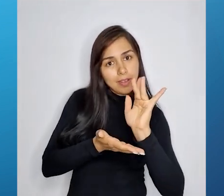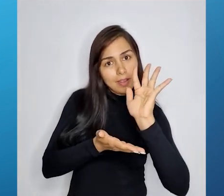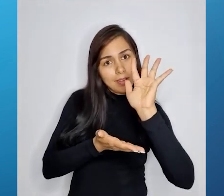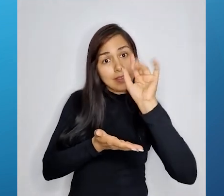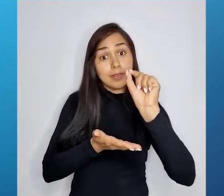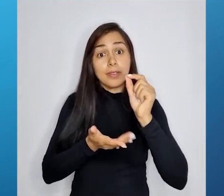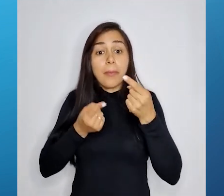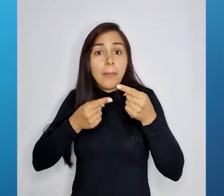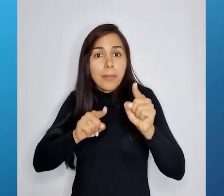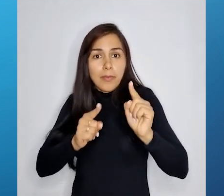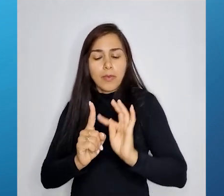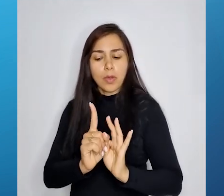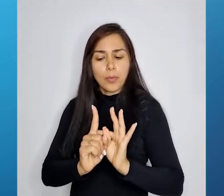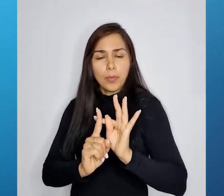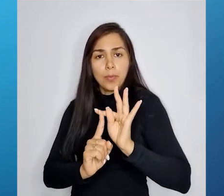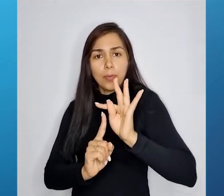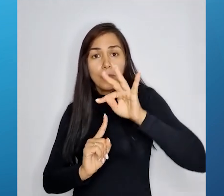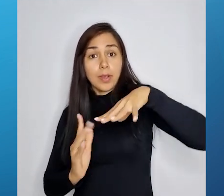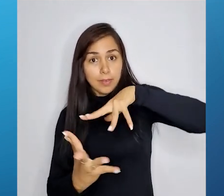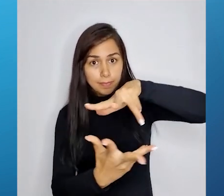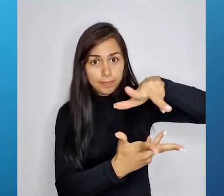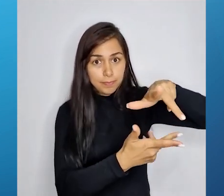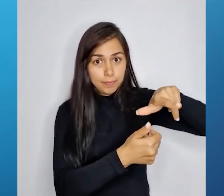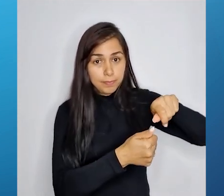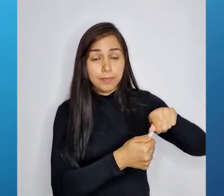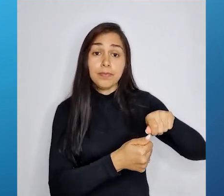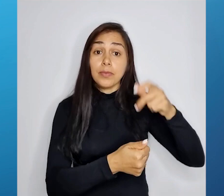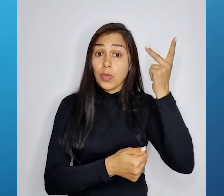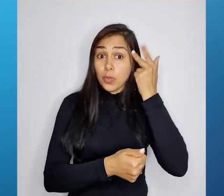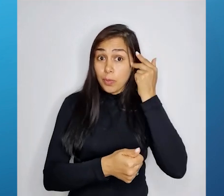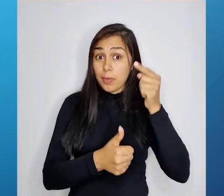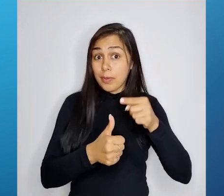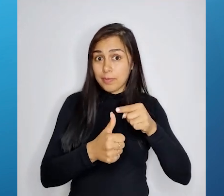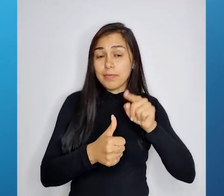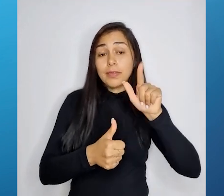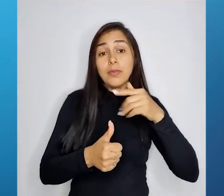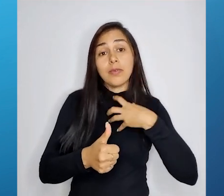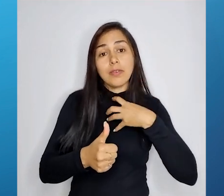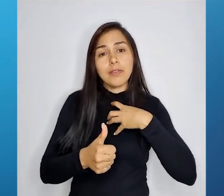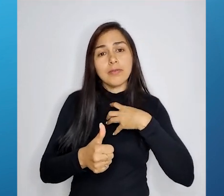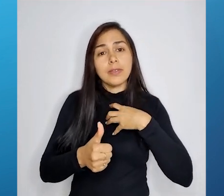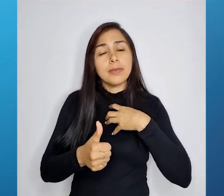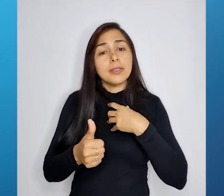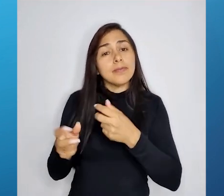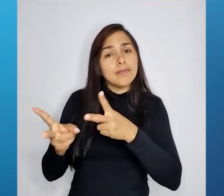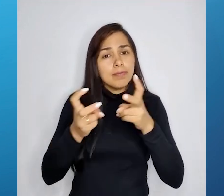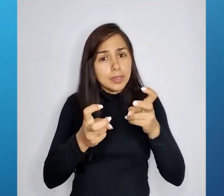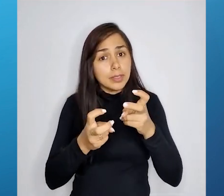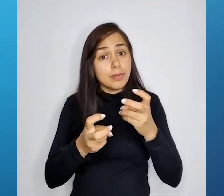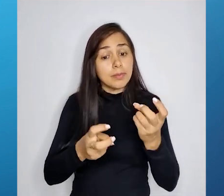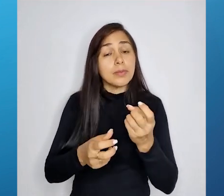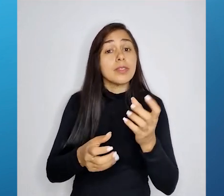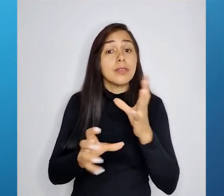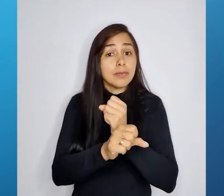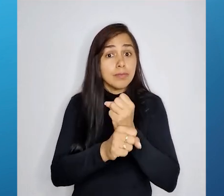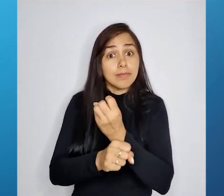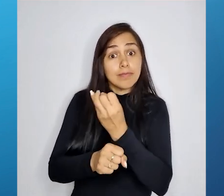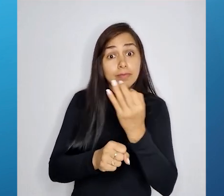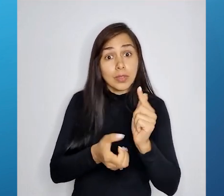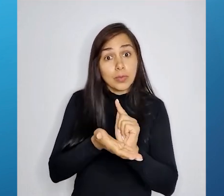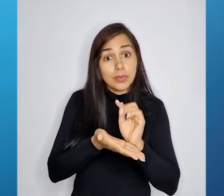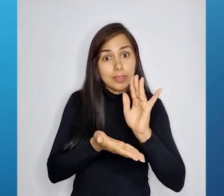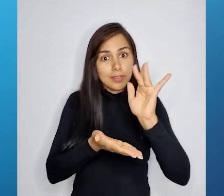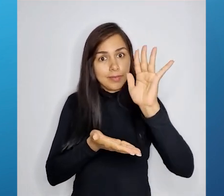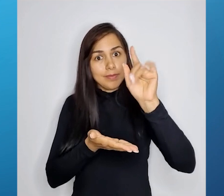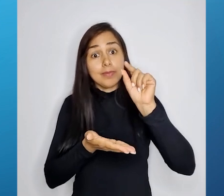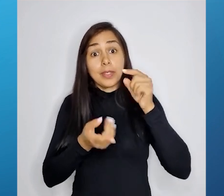estufa. Esse indicador acompanha o perfil da emissão de gases que intensificam o efeito estufa. Vários